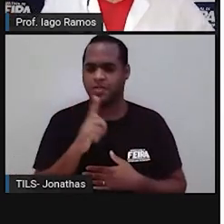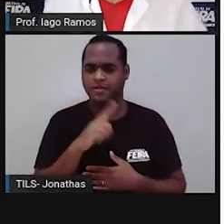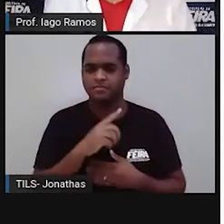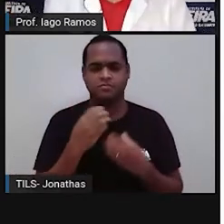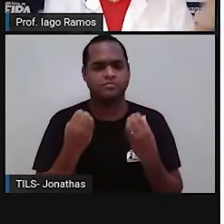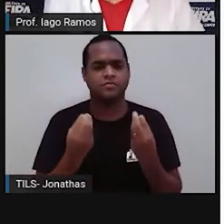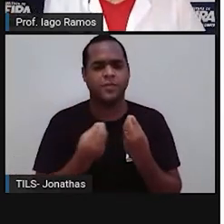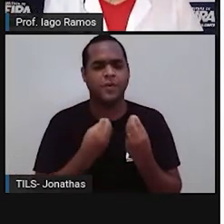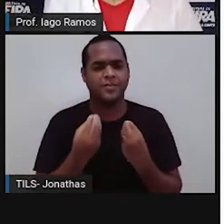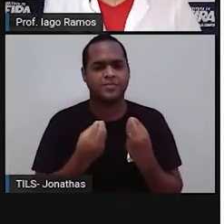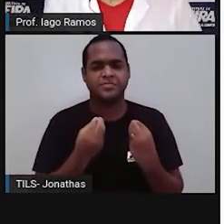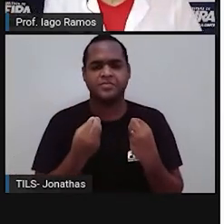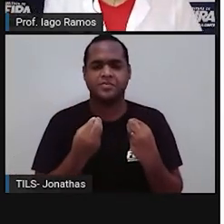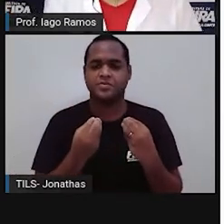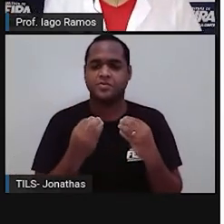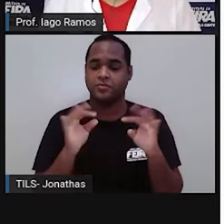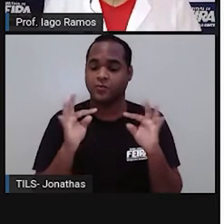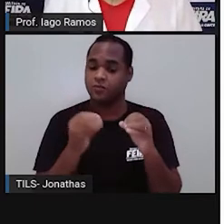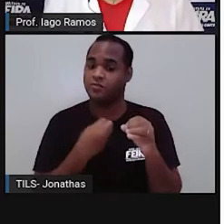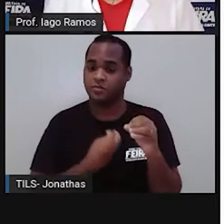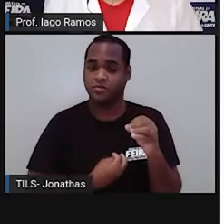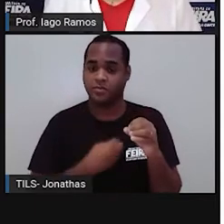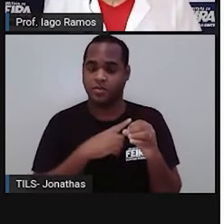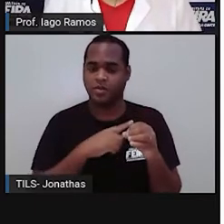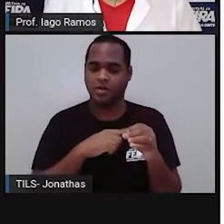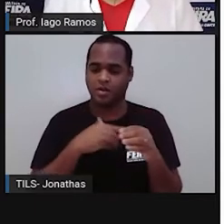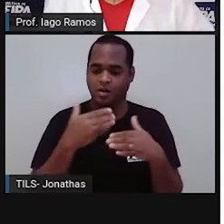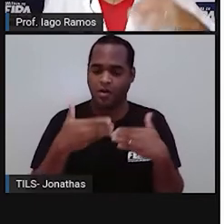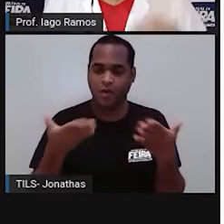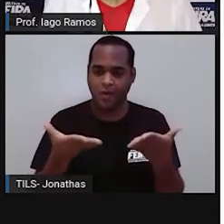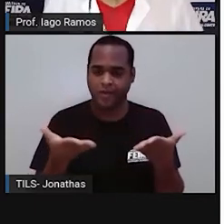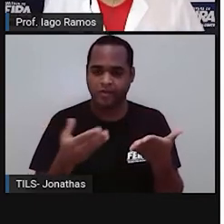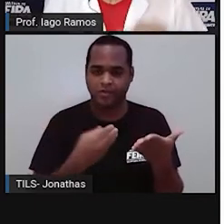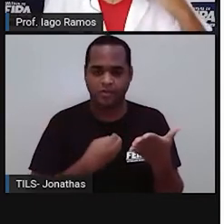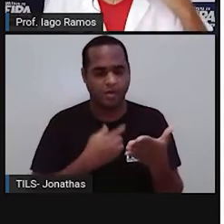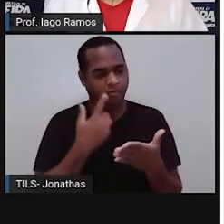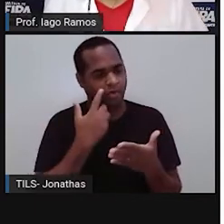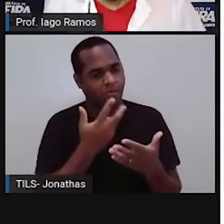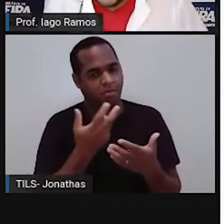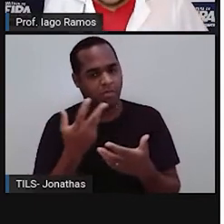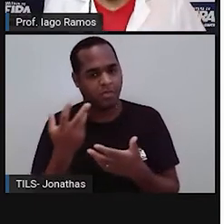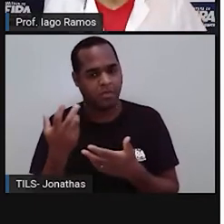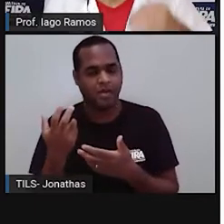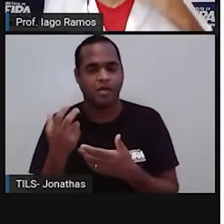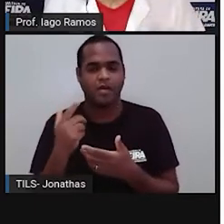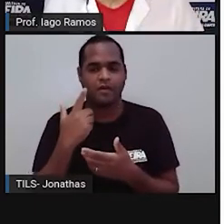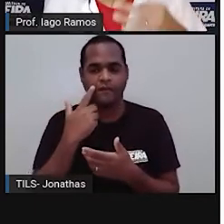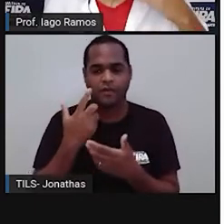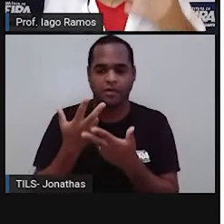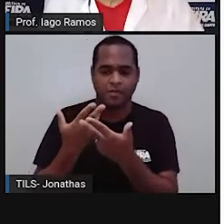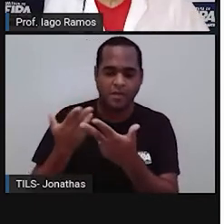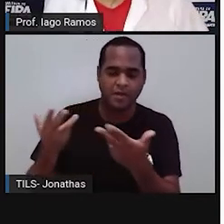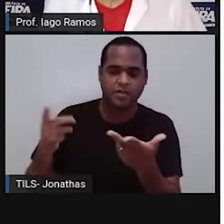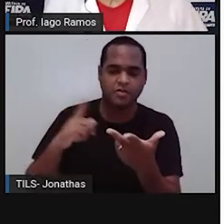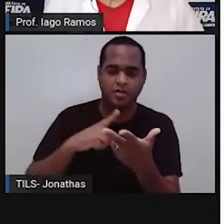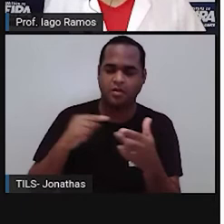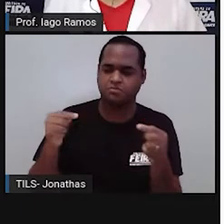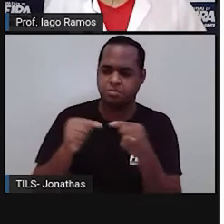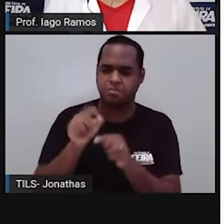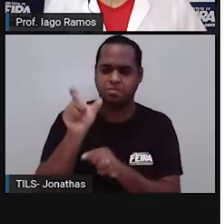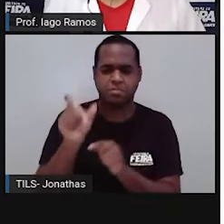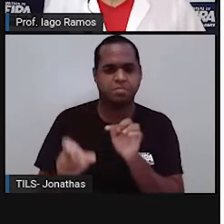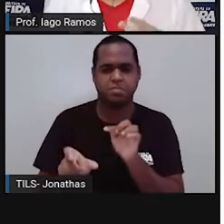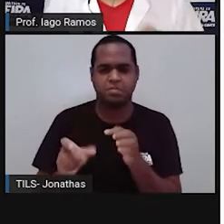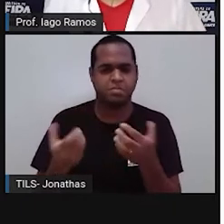tudo que possa estar aí agora à sua volta. Tudo à nossa volta tem uma forma,